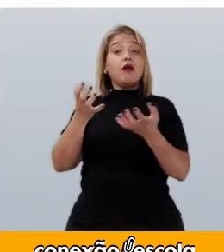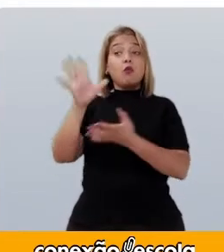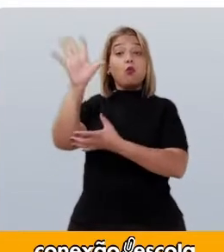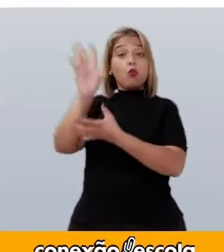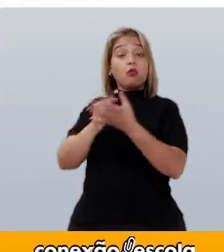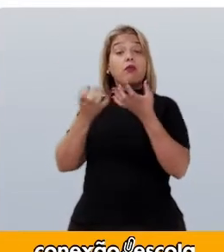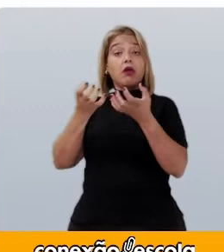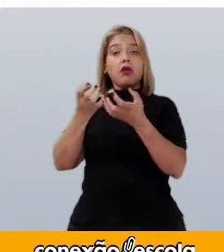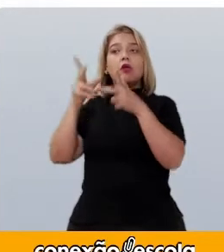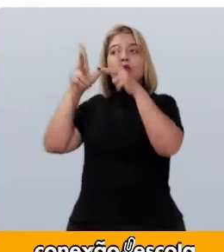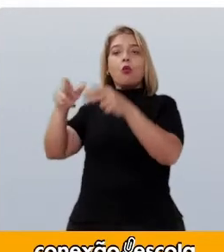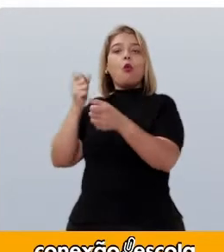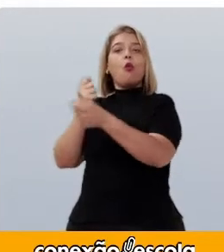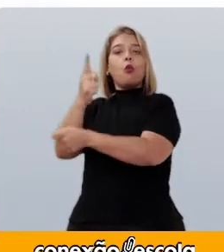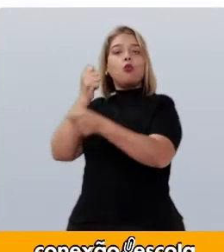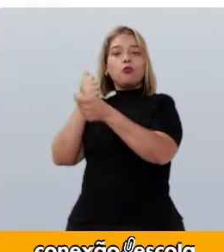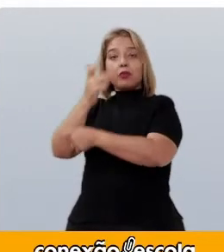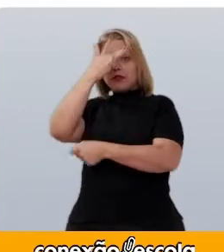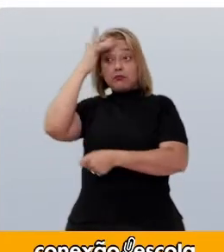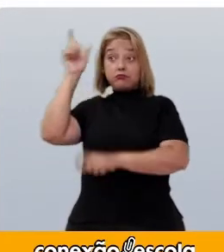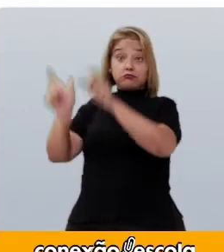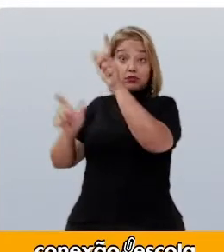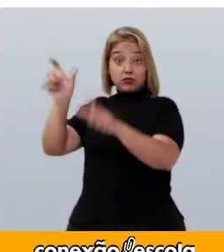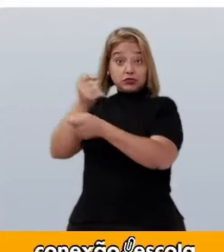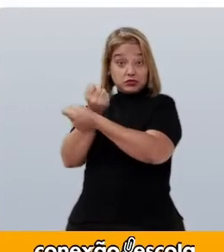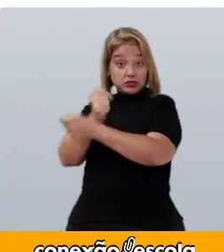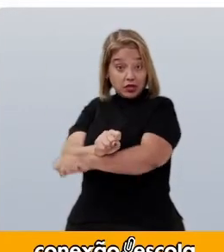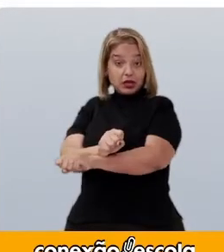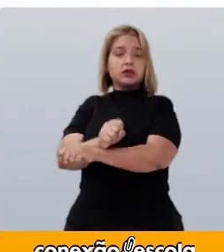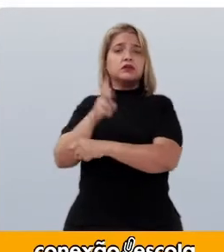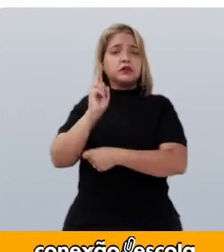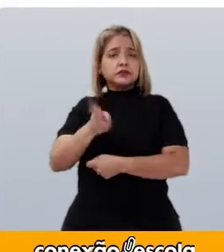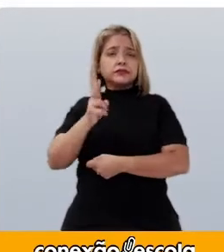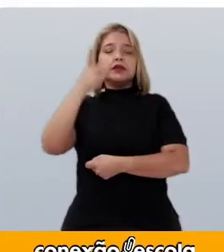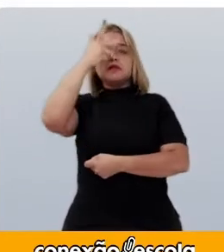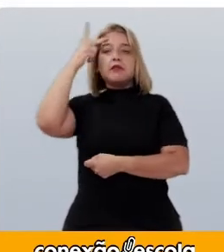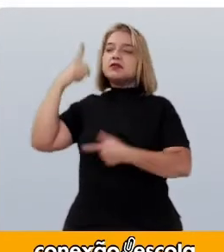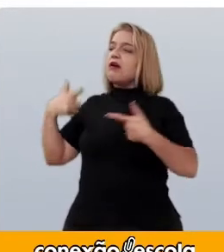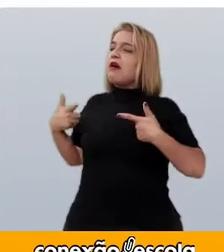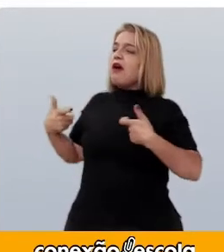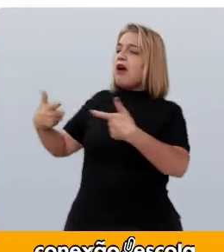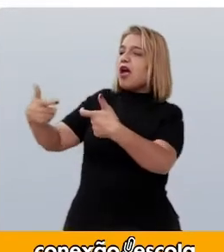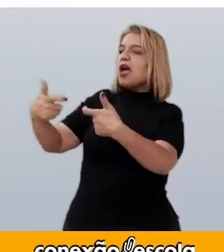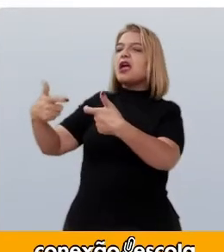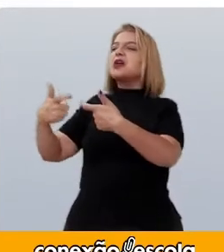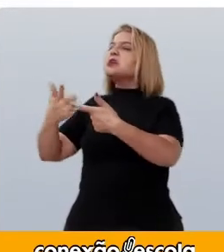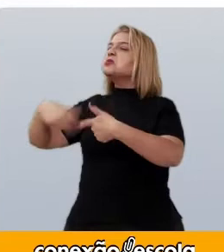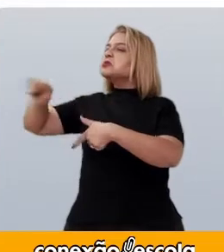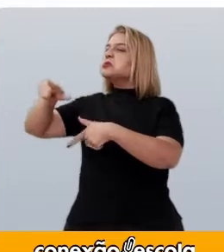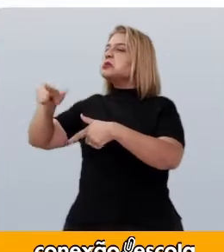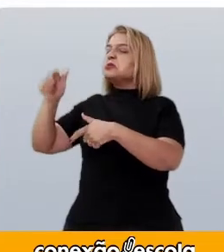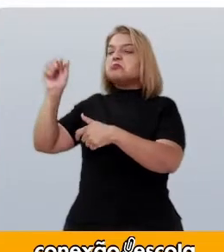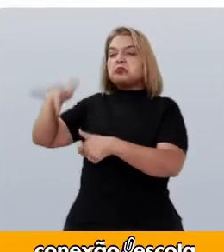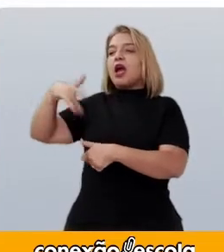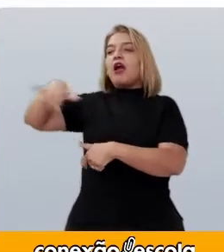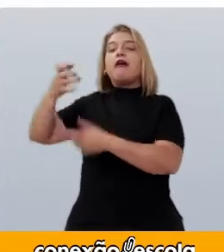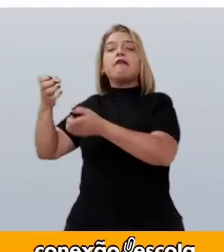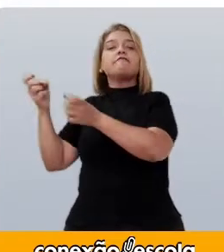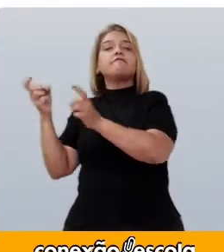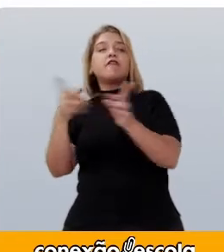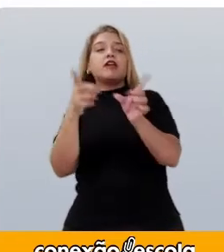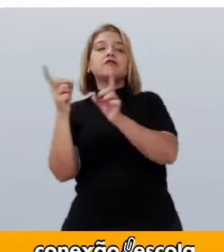escravos Normalmente Eram integrantes De tribos Derrotadas Em guerras E que eram Vendidos Pelos chefes Vitoriosos Aos